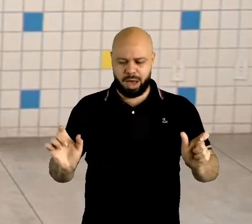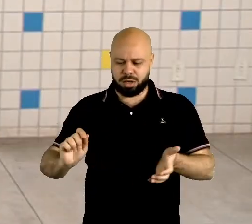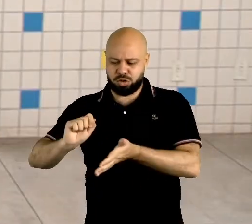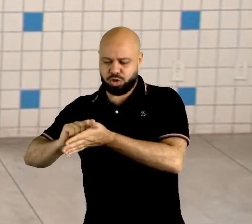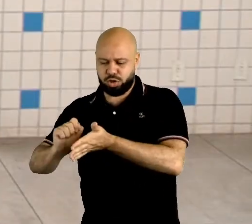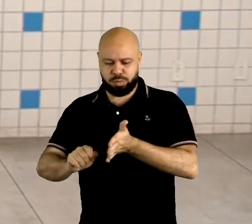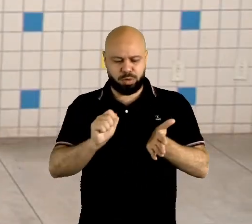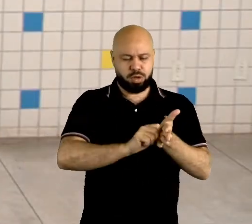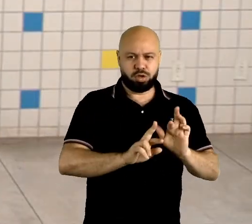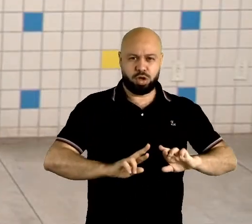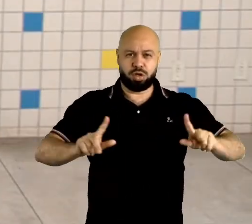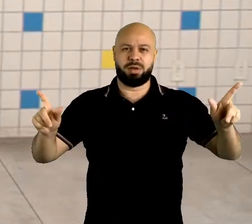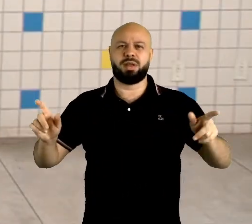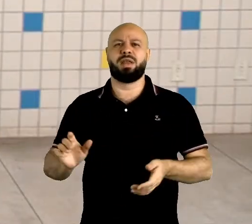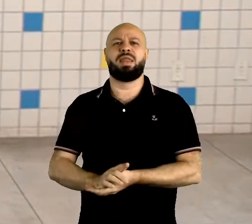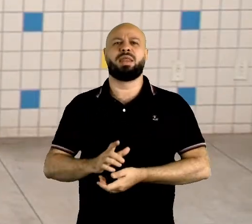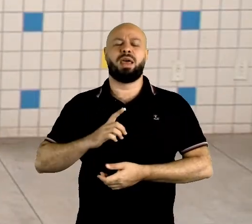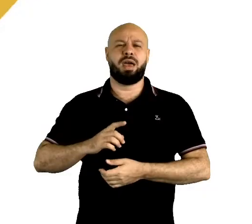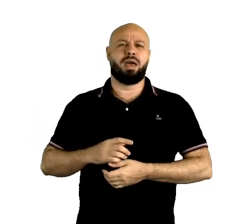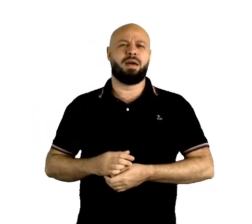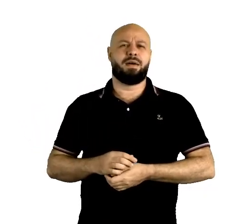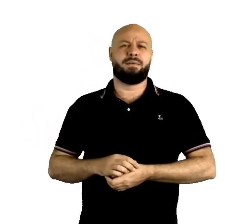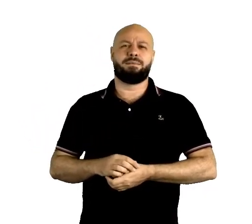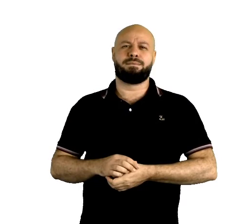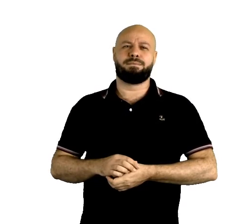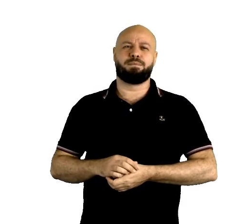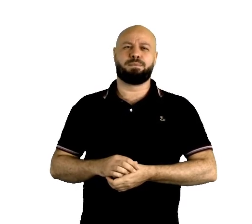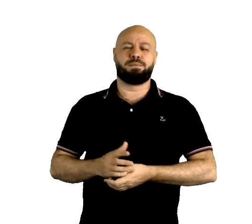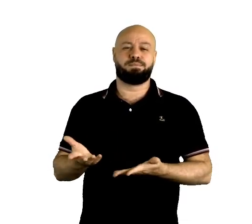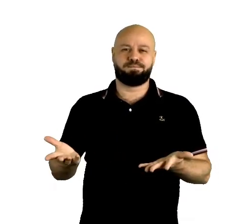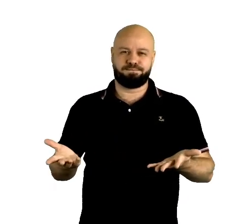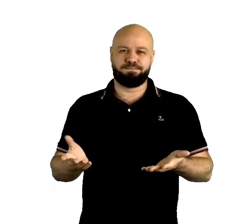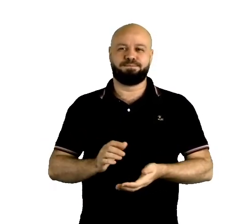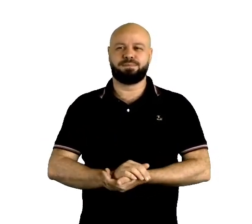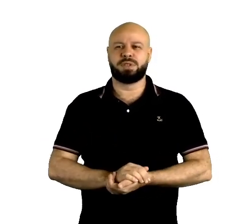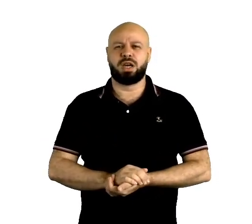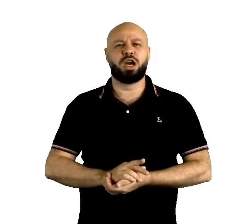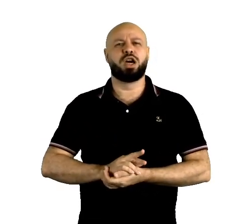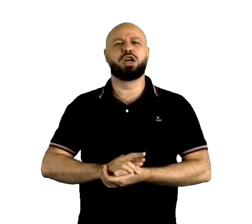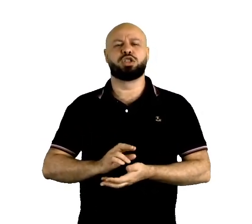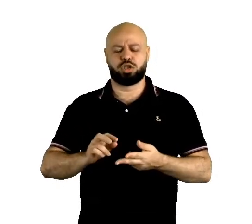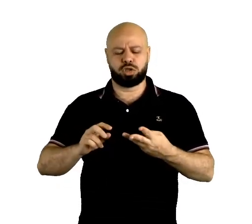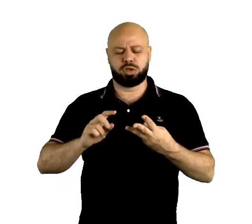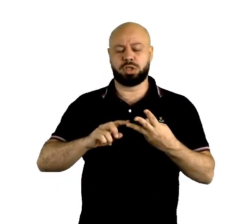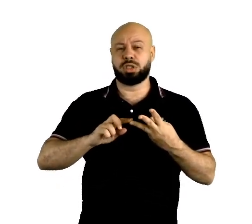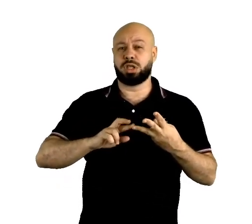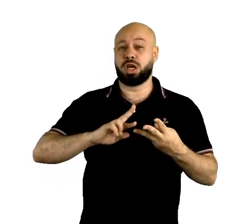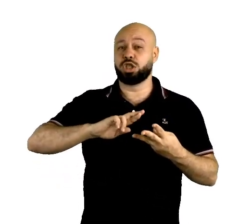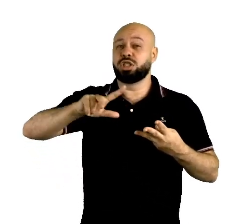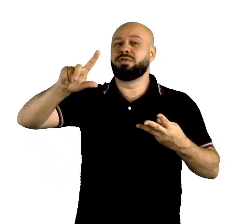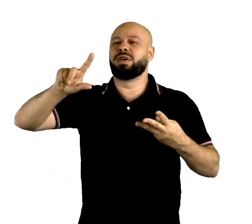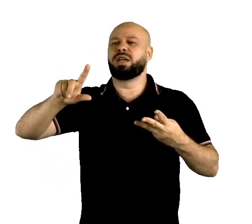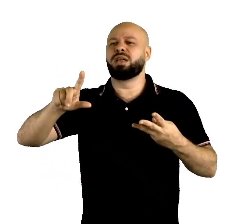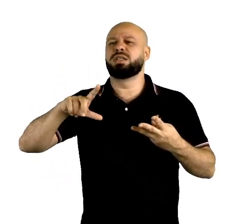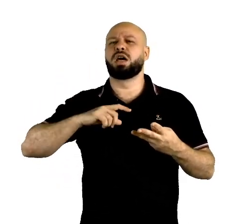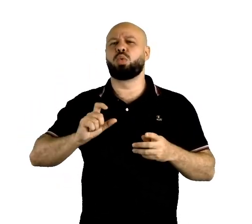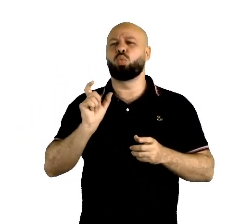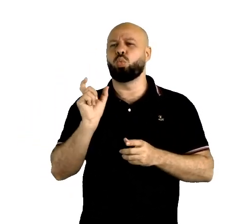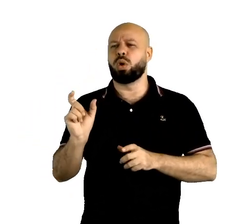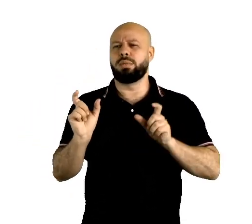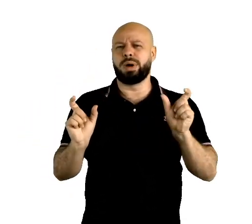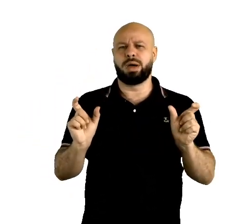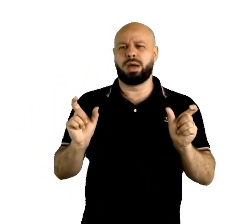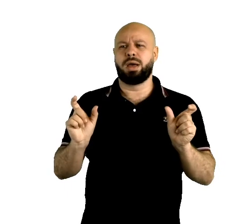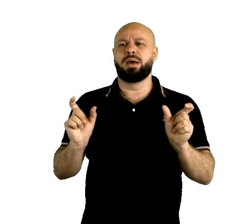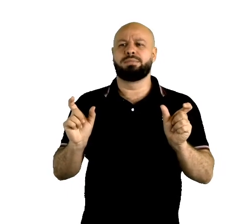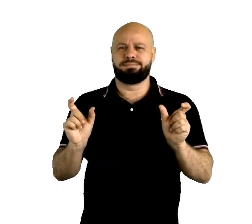e vacation no inglês americano. Outra diferença também que nós temos é na utilização do